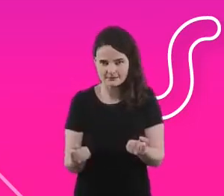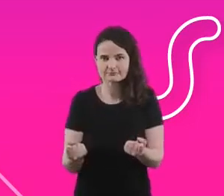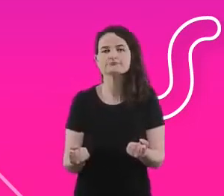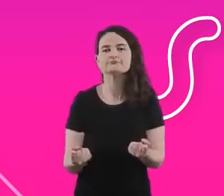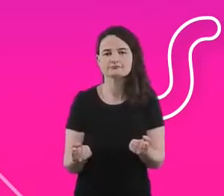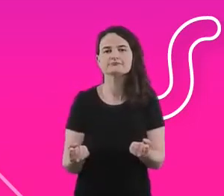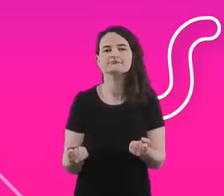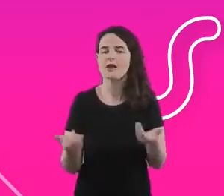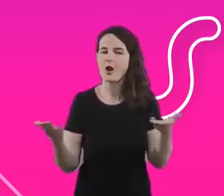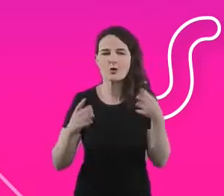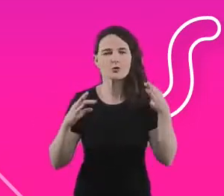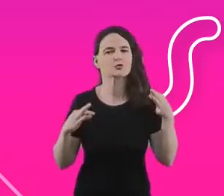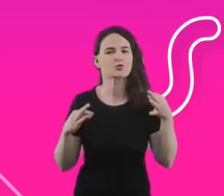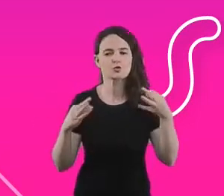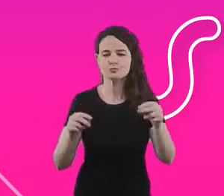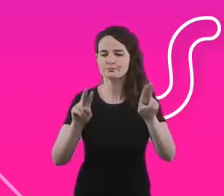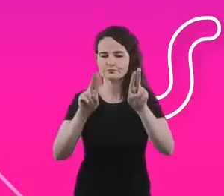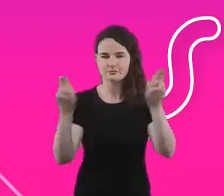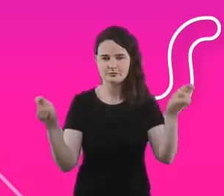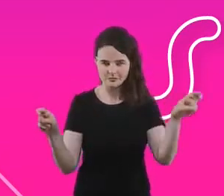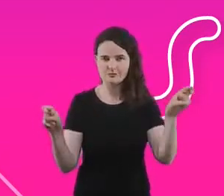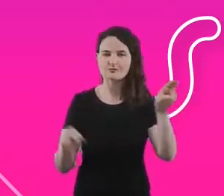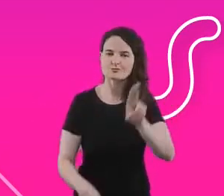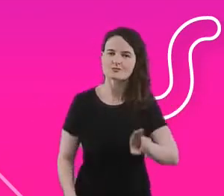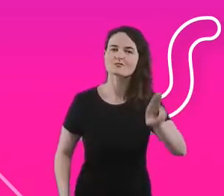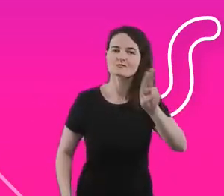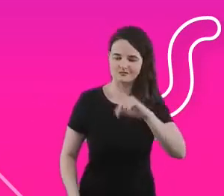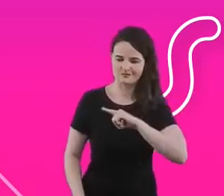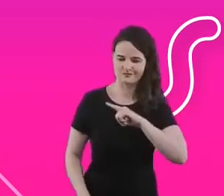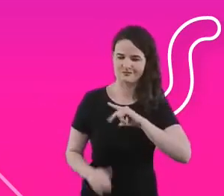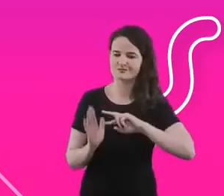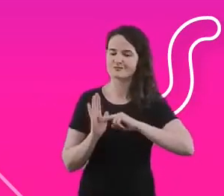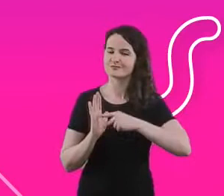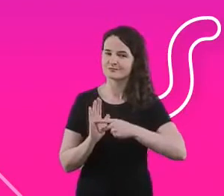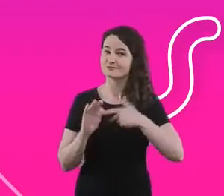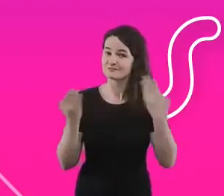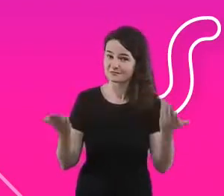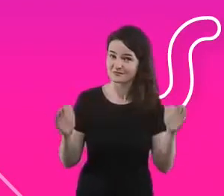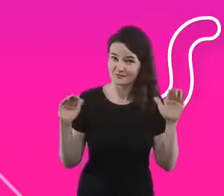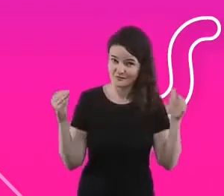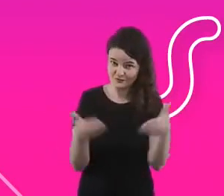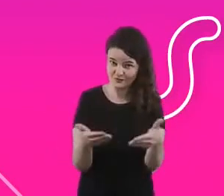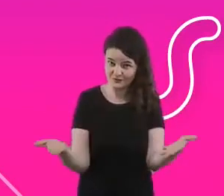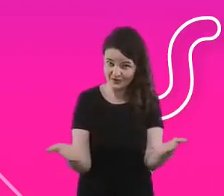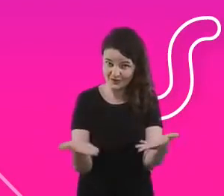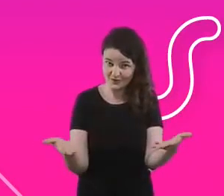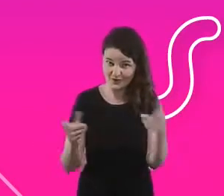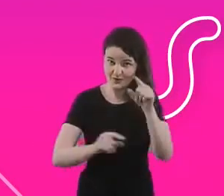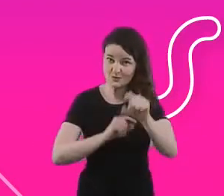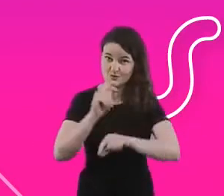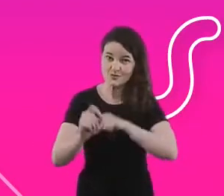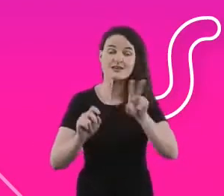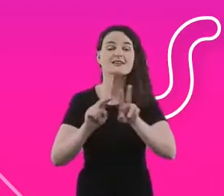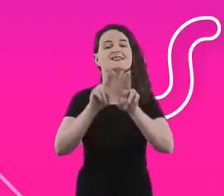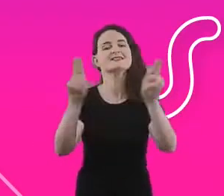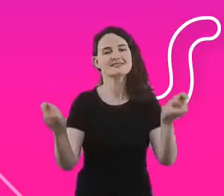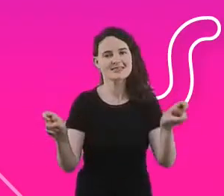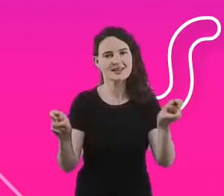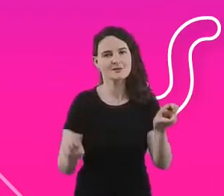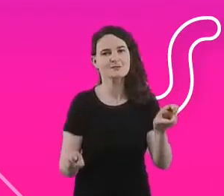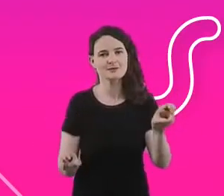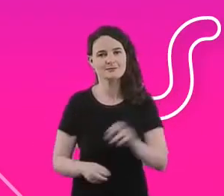todo mundo falando sobre isso mesmo, a gente tem um sentido, mas eu queria dar foco hoje exatamente na parte que a tem falado do S do